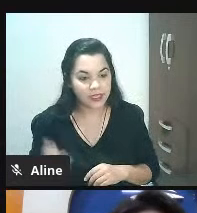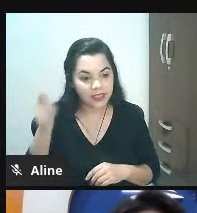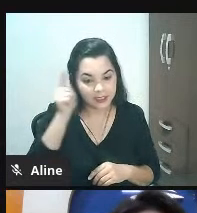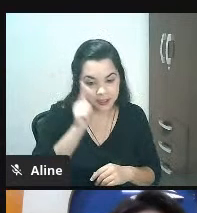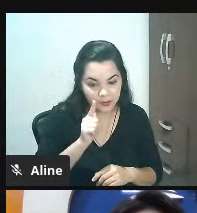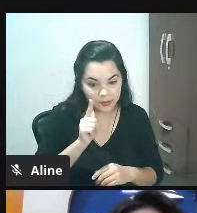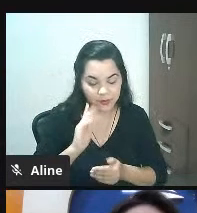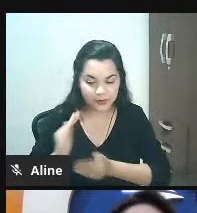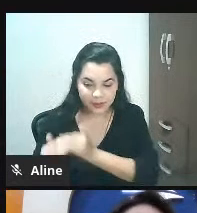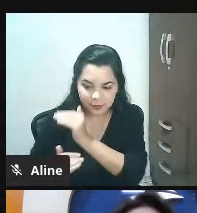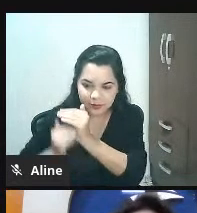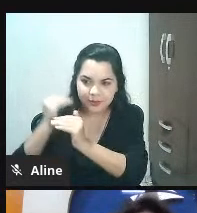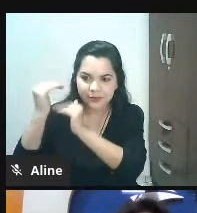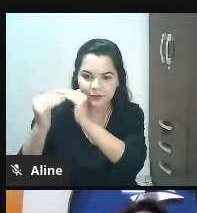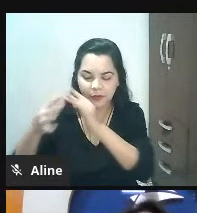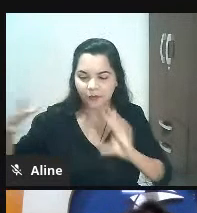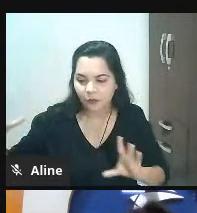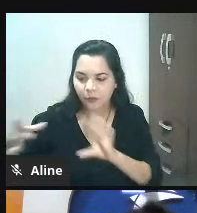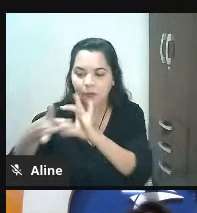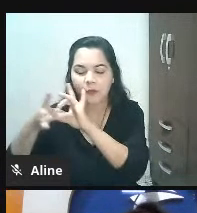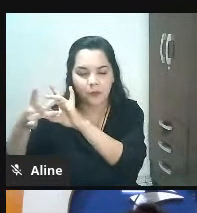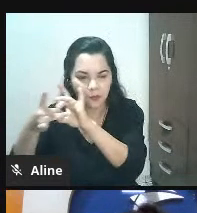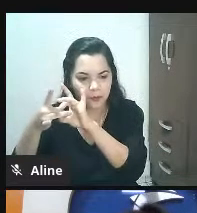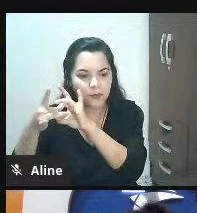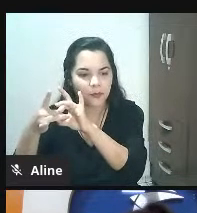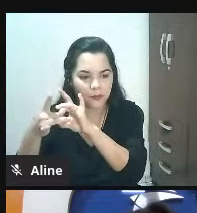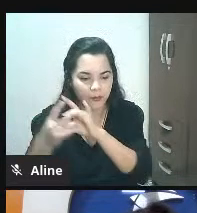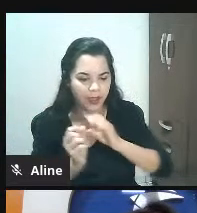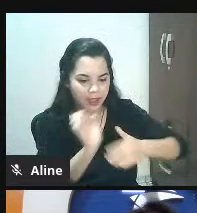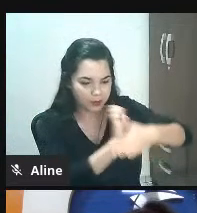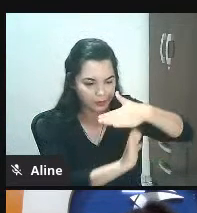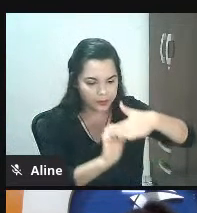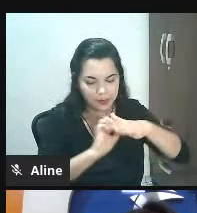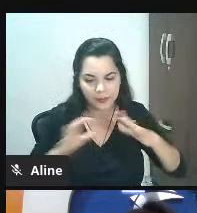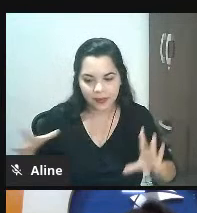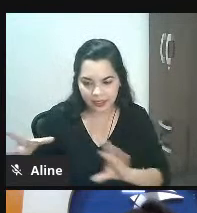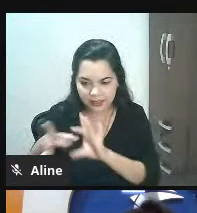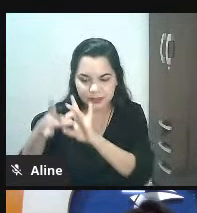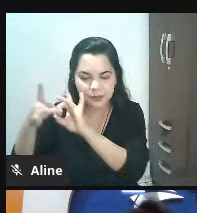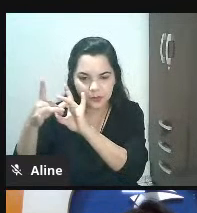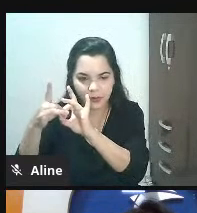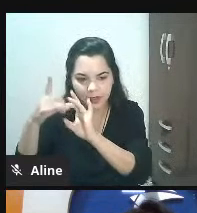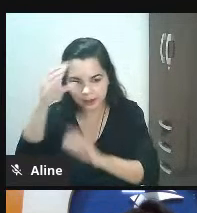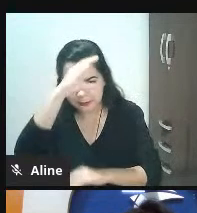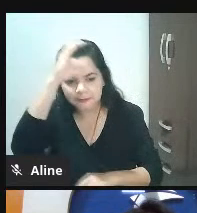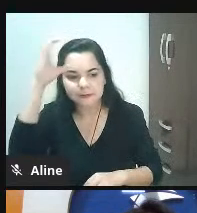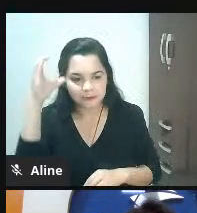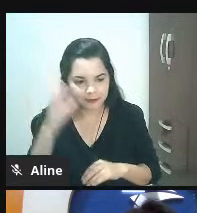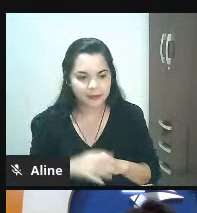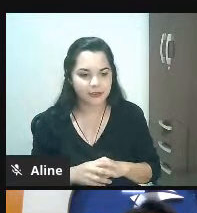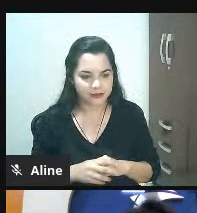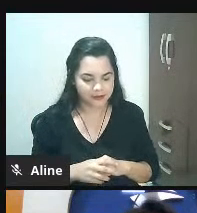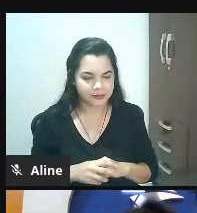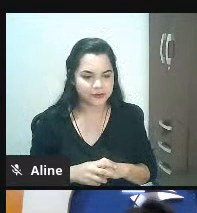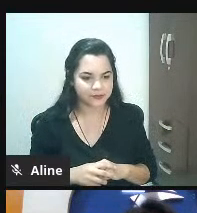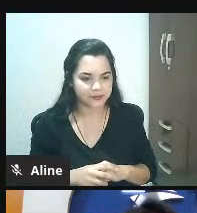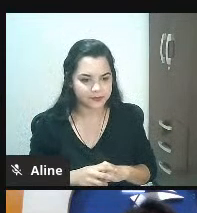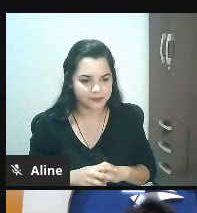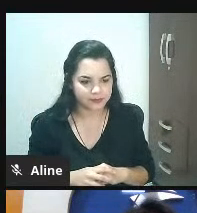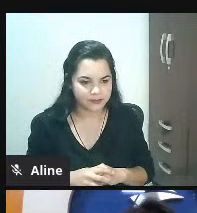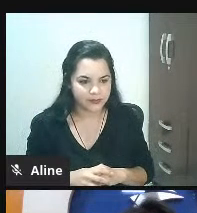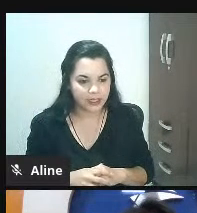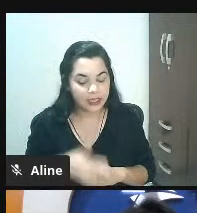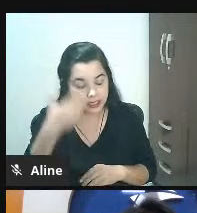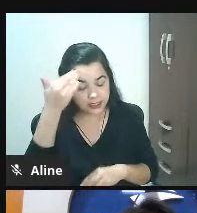médio com você. Percebe que é simples? Não tem muita torinha. Então, treinar. E a gente